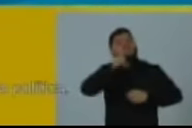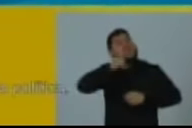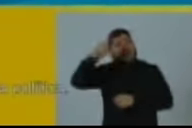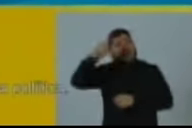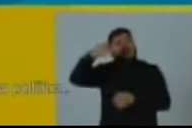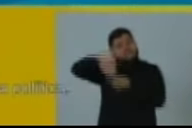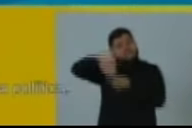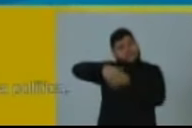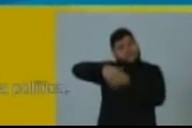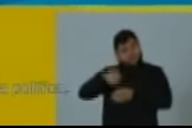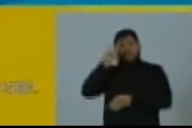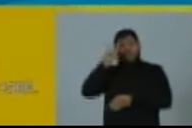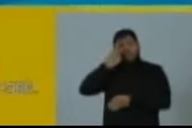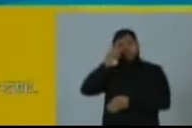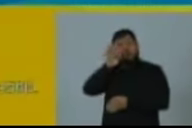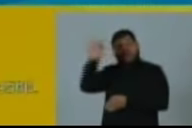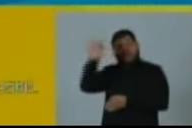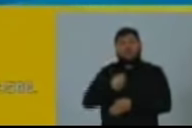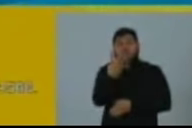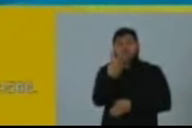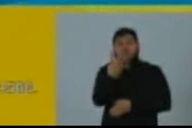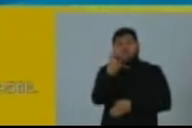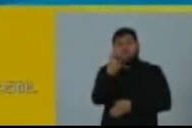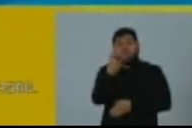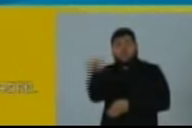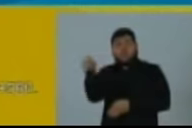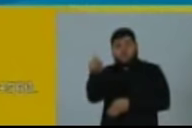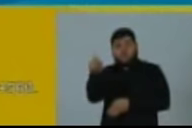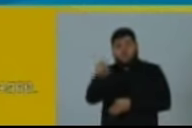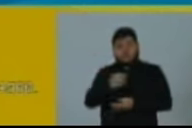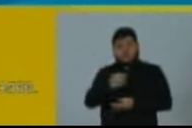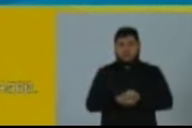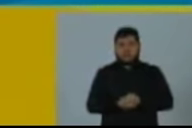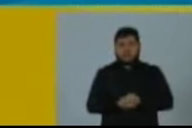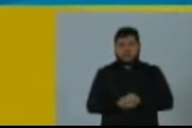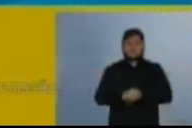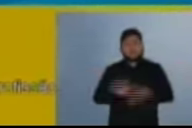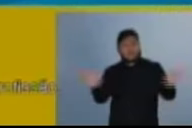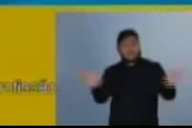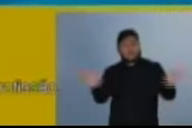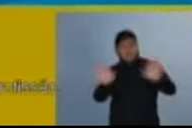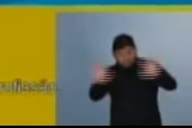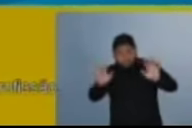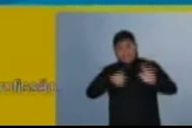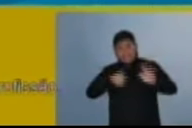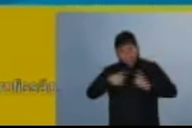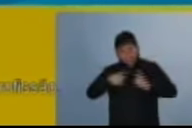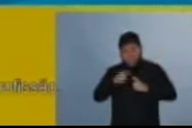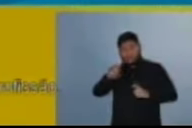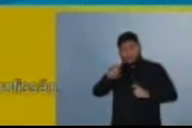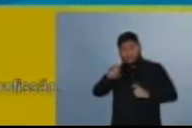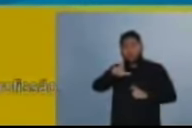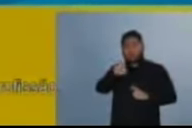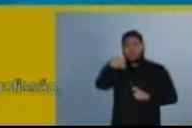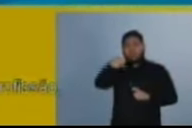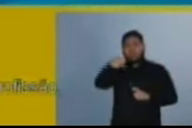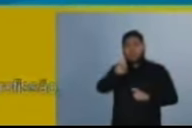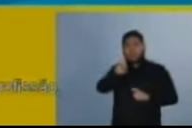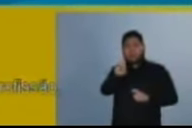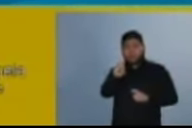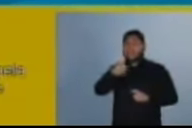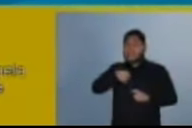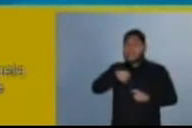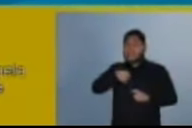tenhamos mais mulheres na política, vote Nicinha, deputada federal, 4566. Olá, amigos. Sou o doutor Leonardo, médico de